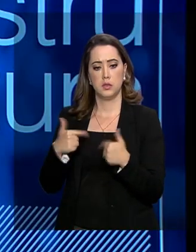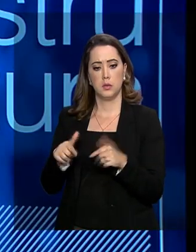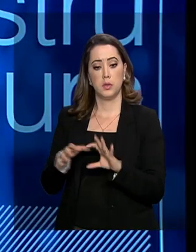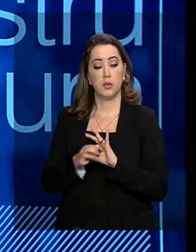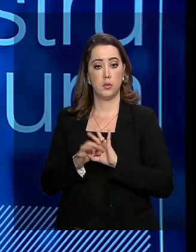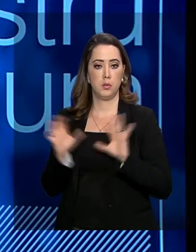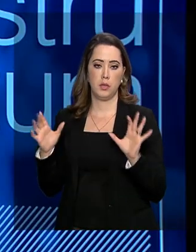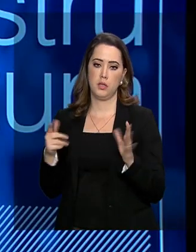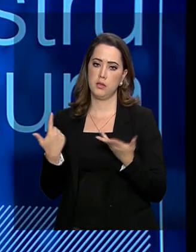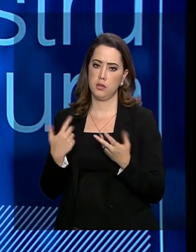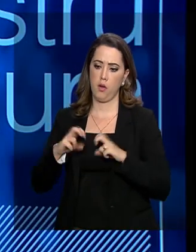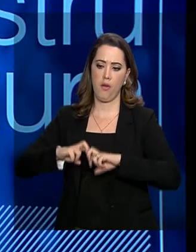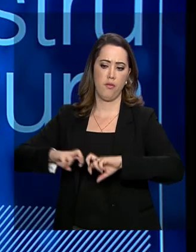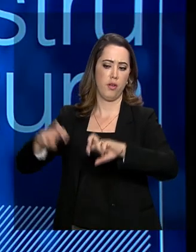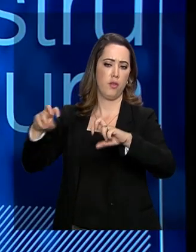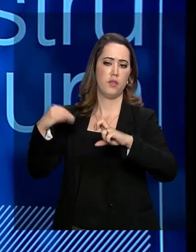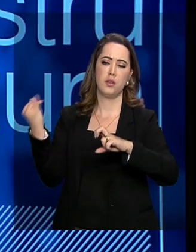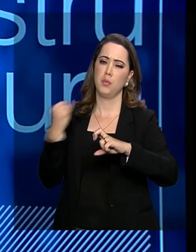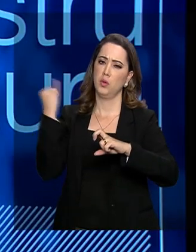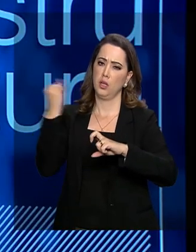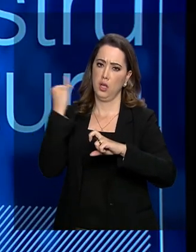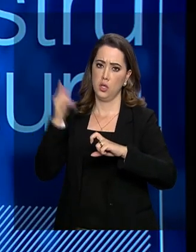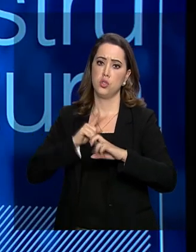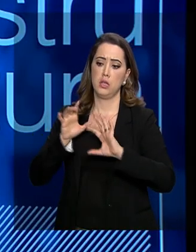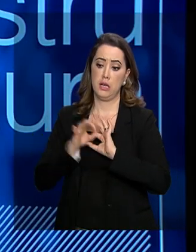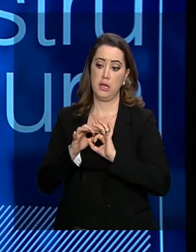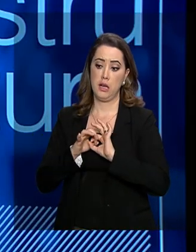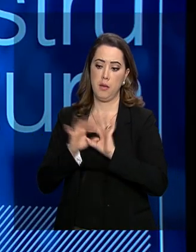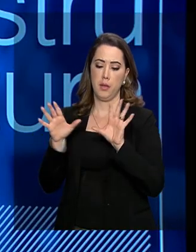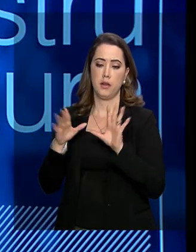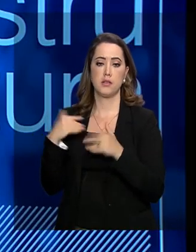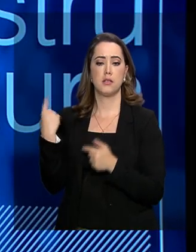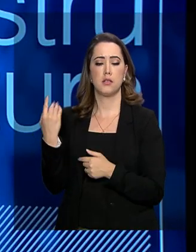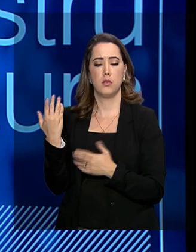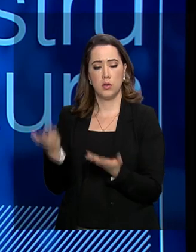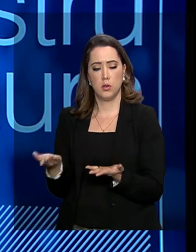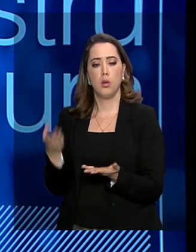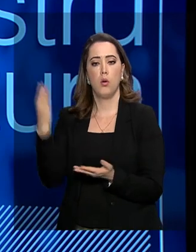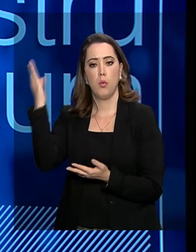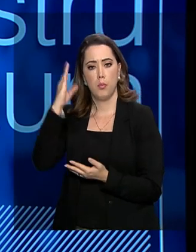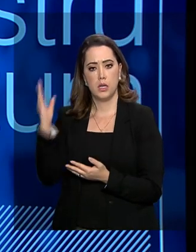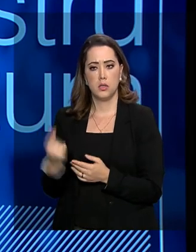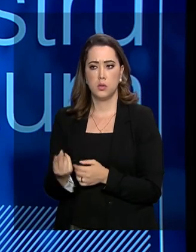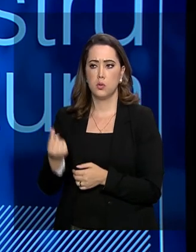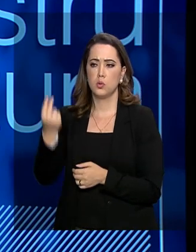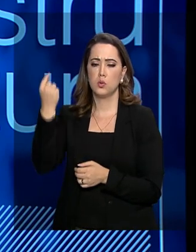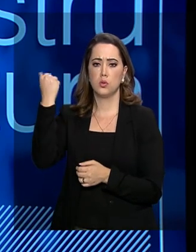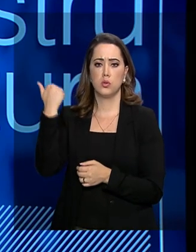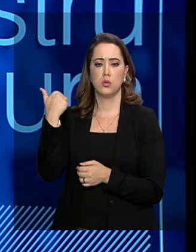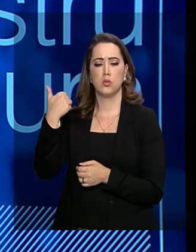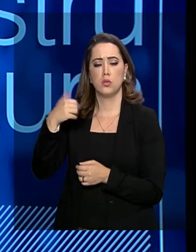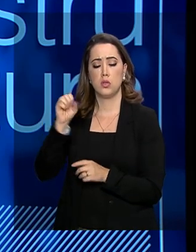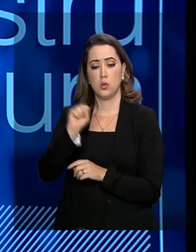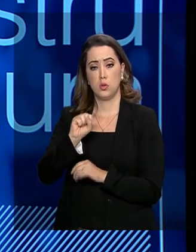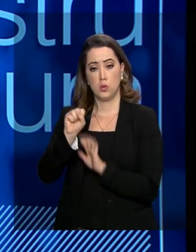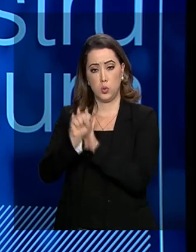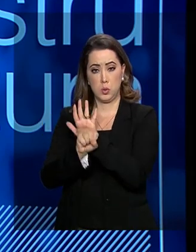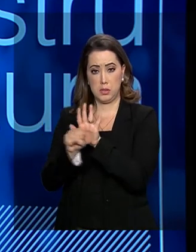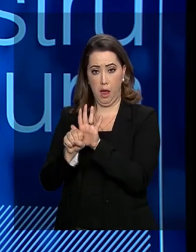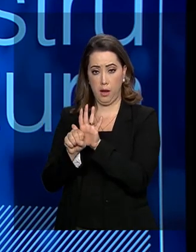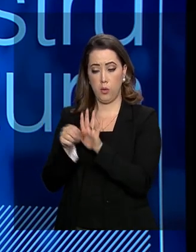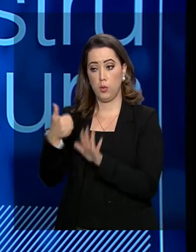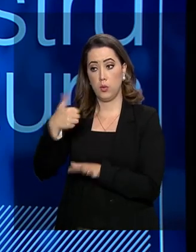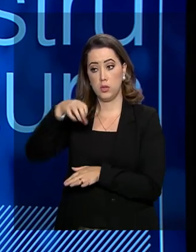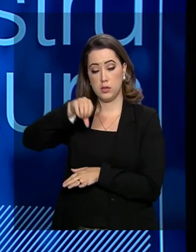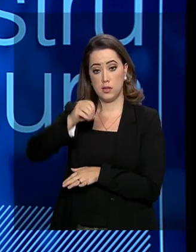autorização. No setor ferroviário é muito importante a autorização. Foi assim que o Brasil conseguiu, no início da década do século XIX, ter aí a